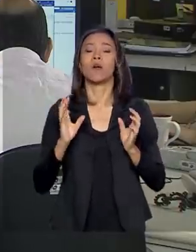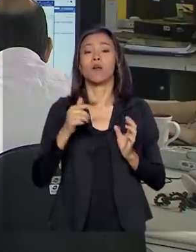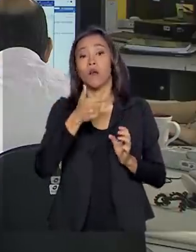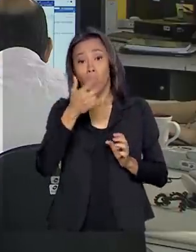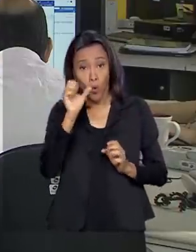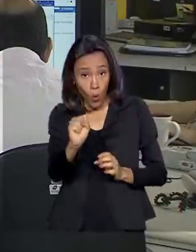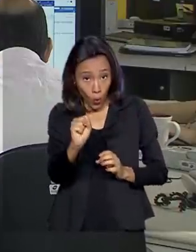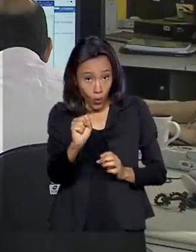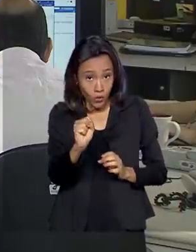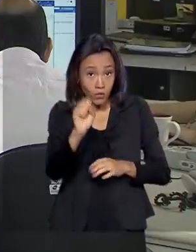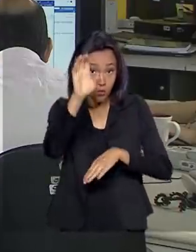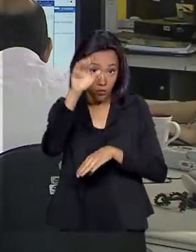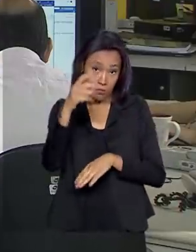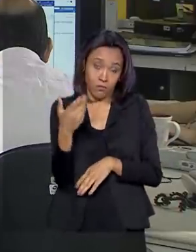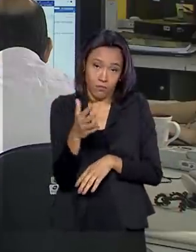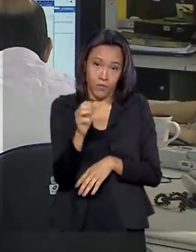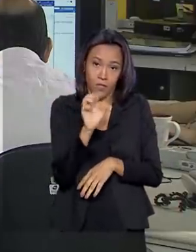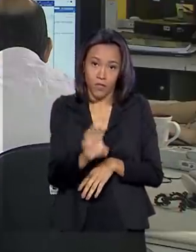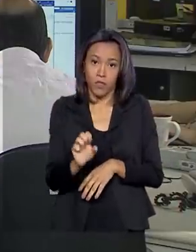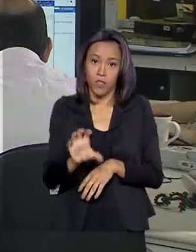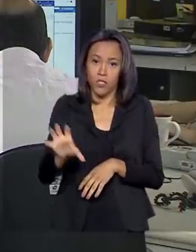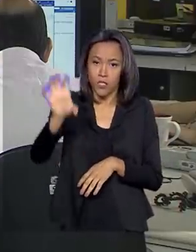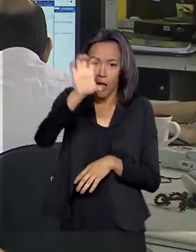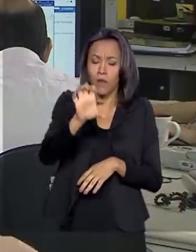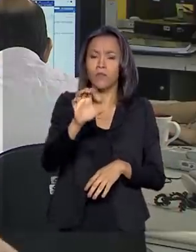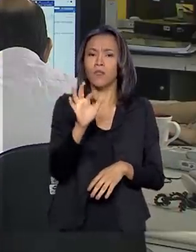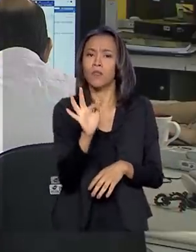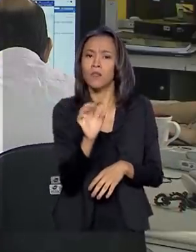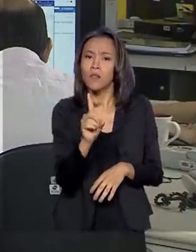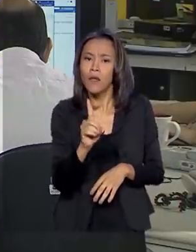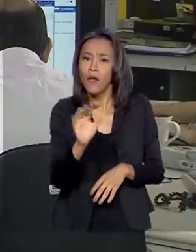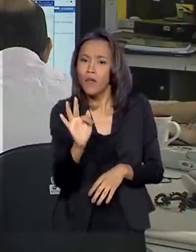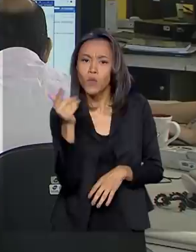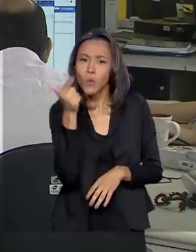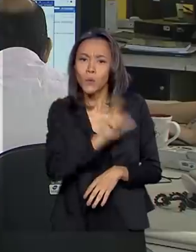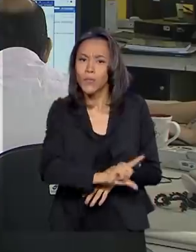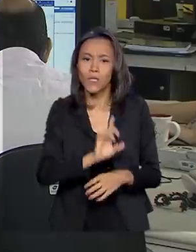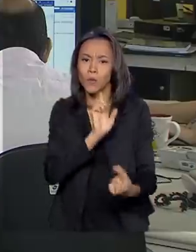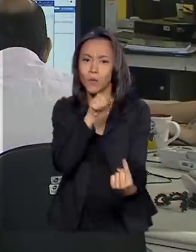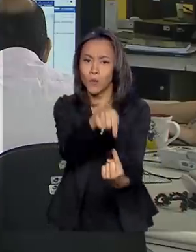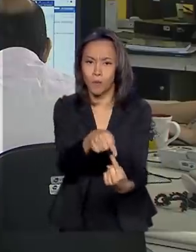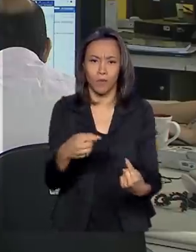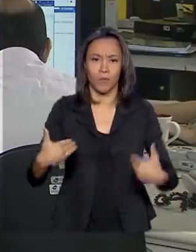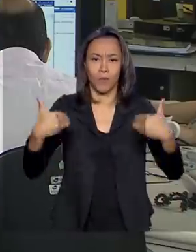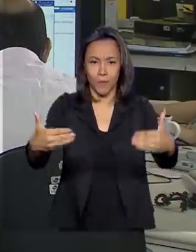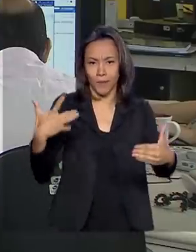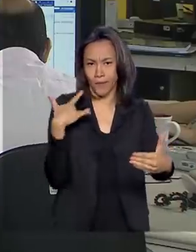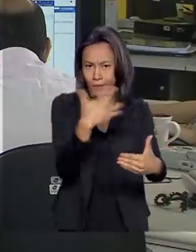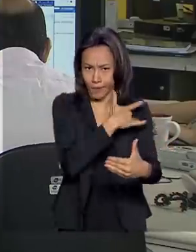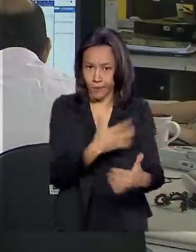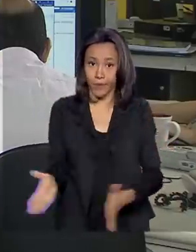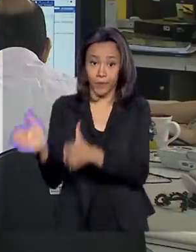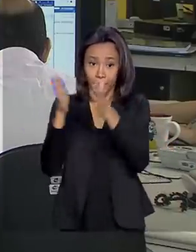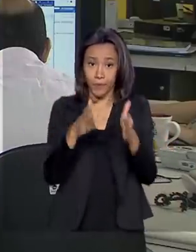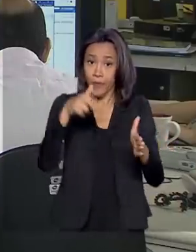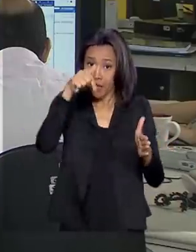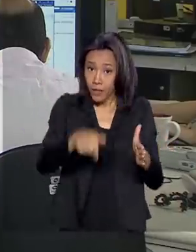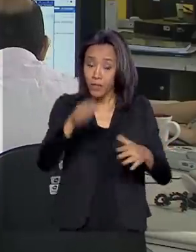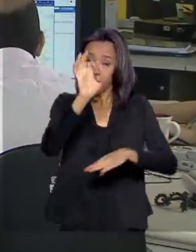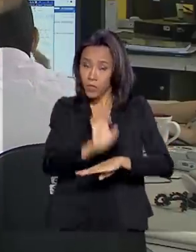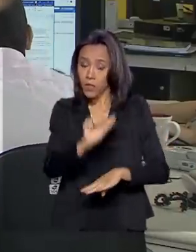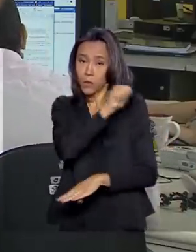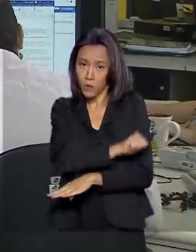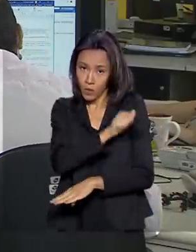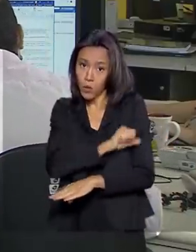não conseguiram atingir a meta de 95%, proposta pelo Ministério da Saúde. Aqui no Rio de Janeiro, mesmo com a meta de vacinação